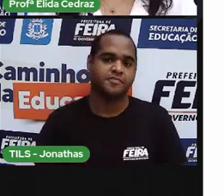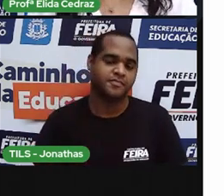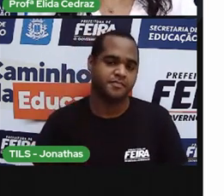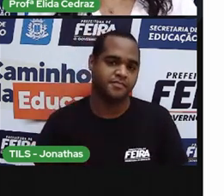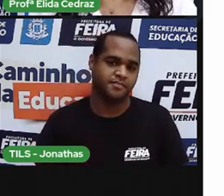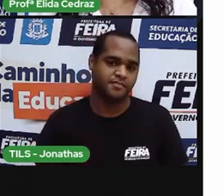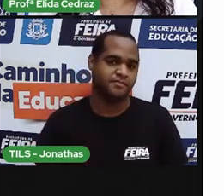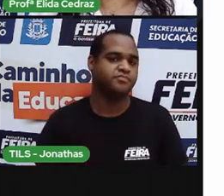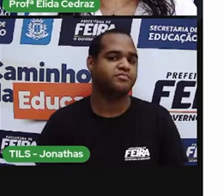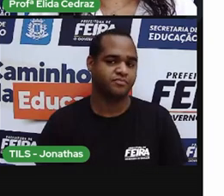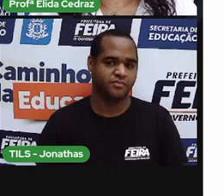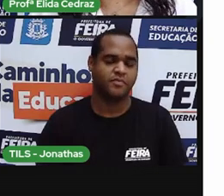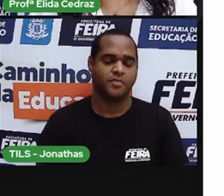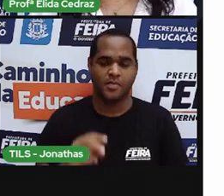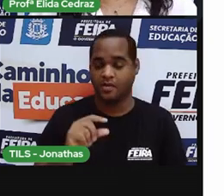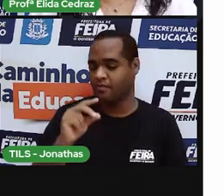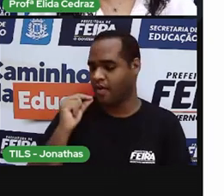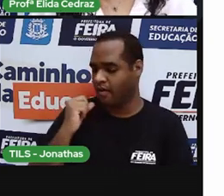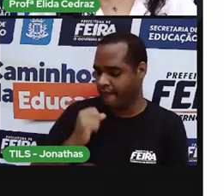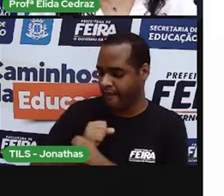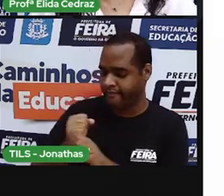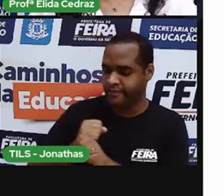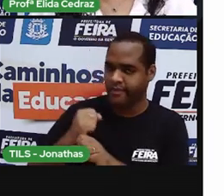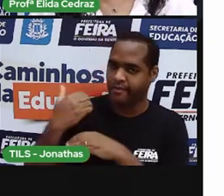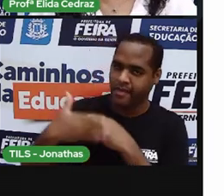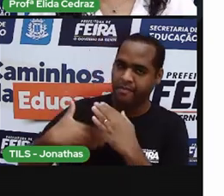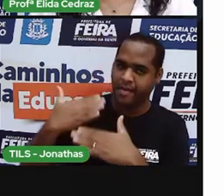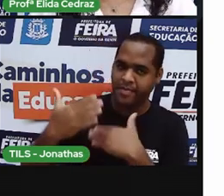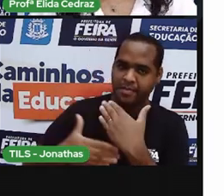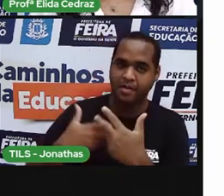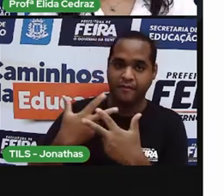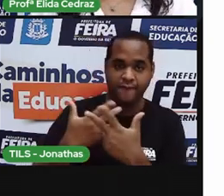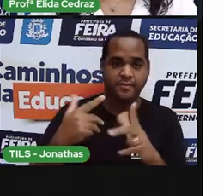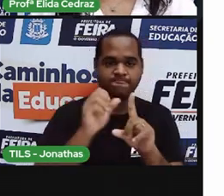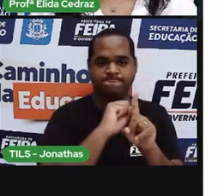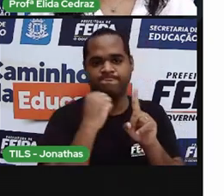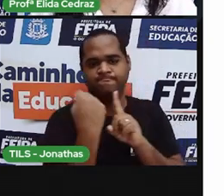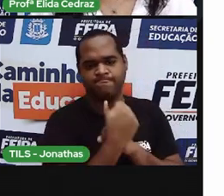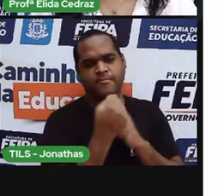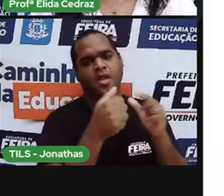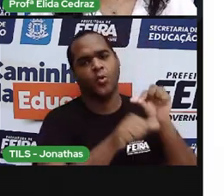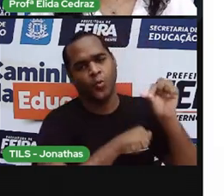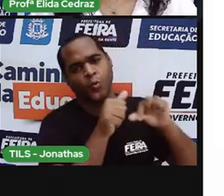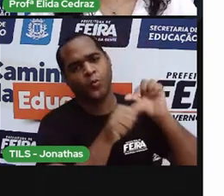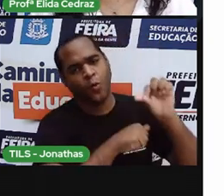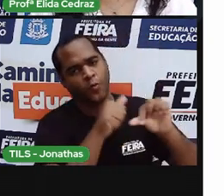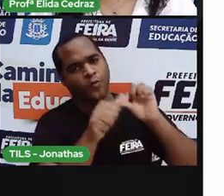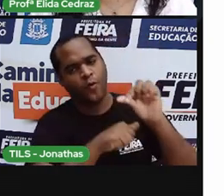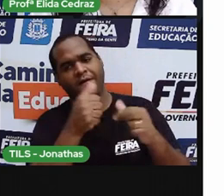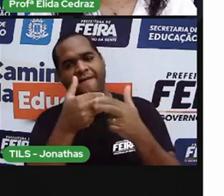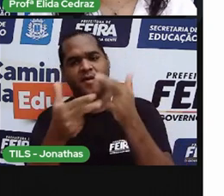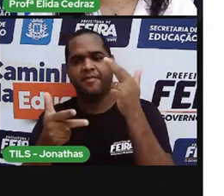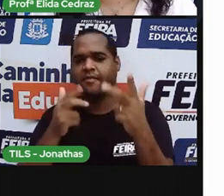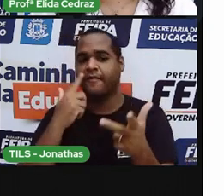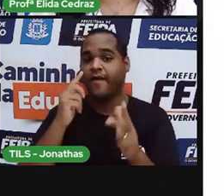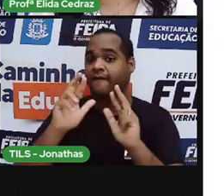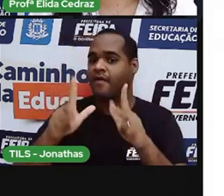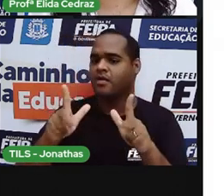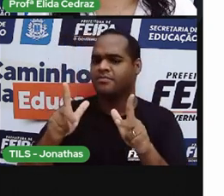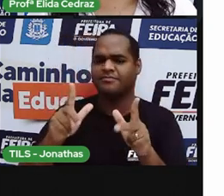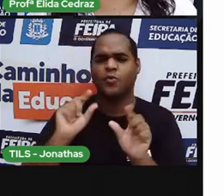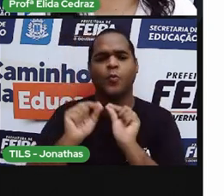Nós já sabemos que com o passar dos anos, muitas coisas na sociedade mudam